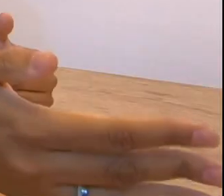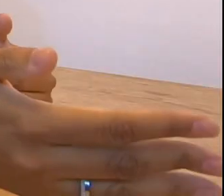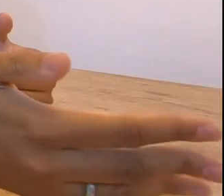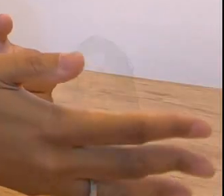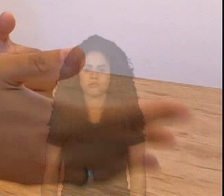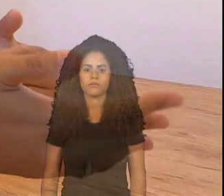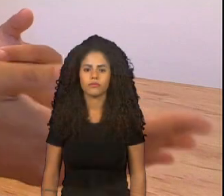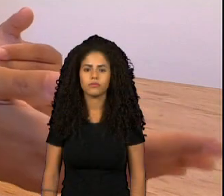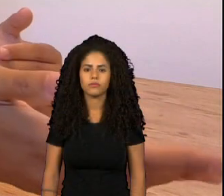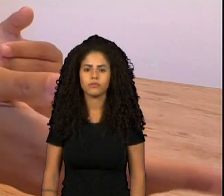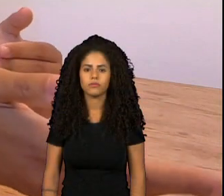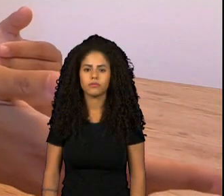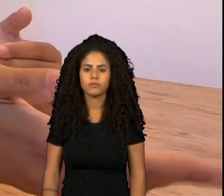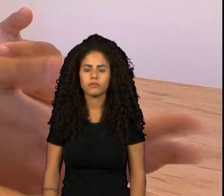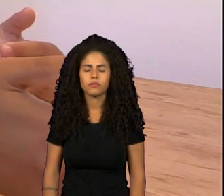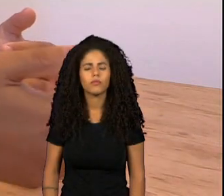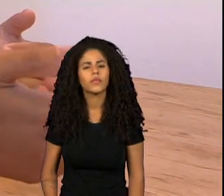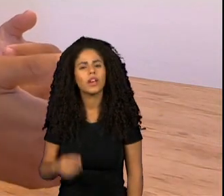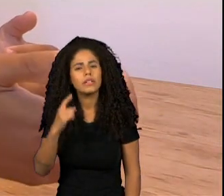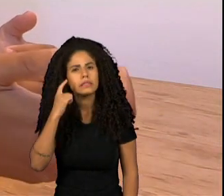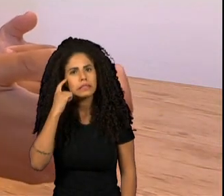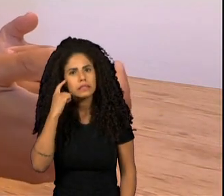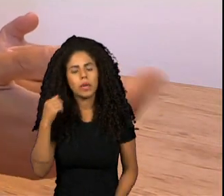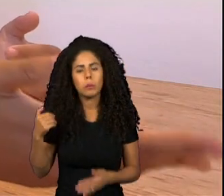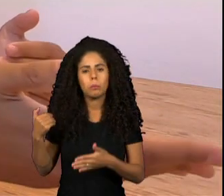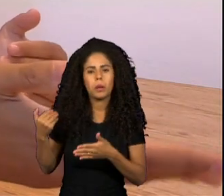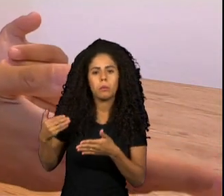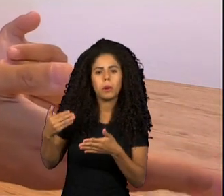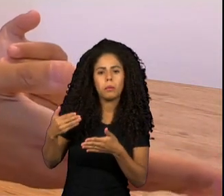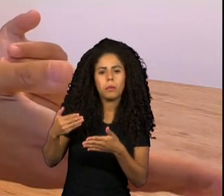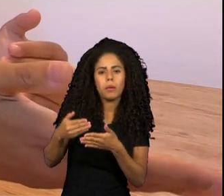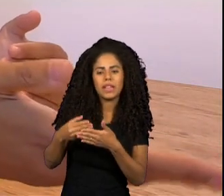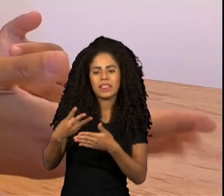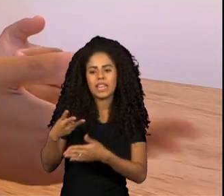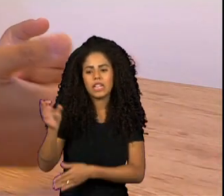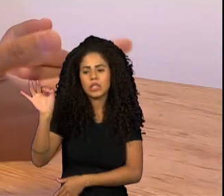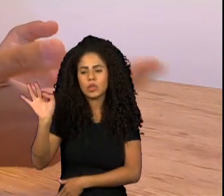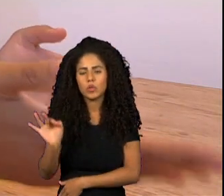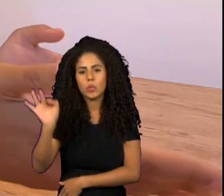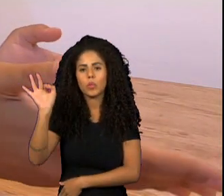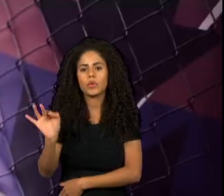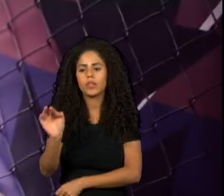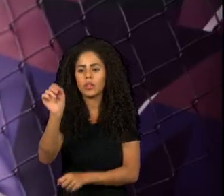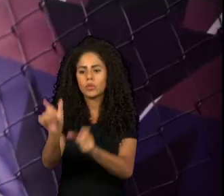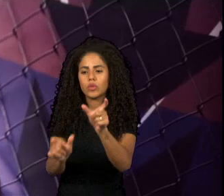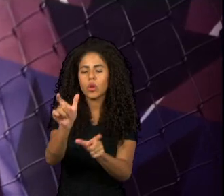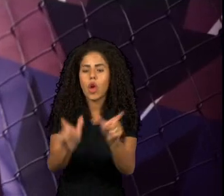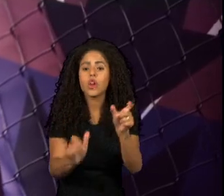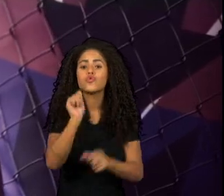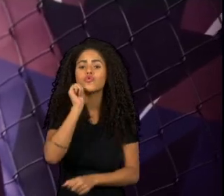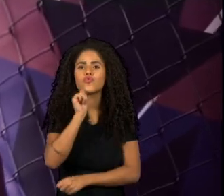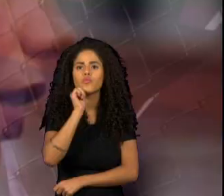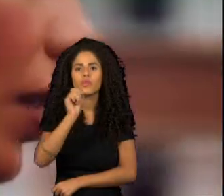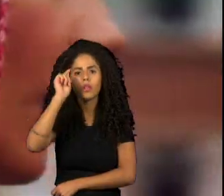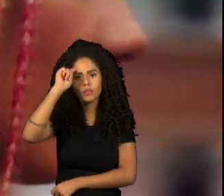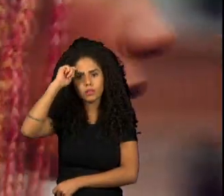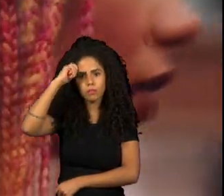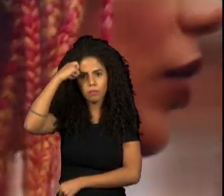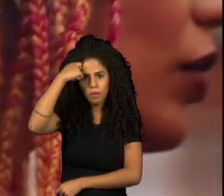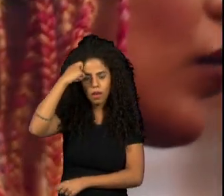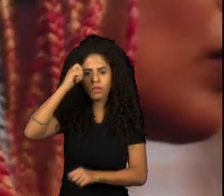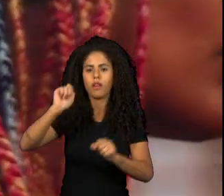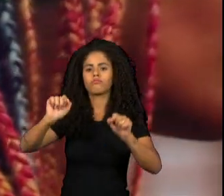Em 2015, para a gente ter ideia, a gente tinha 3% da presença de mulheres negras nas campanhas publicitárias na TV.